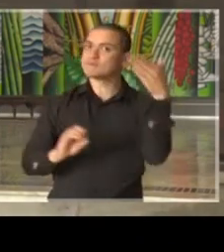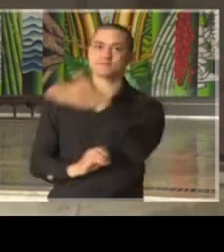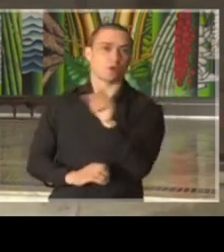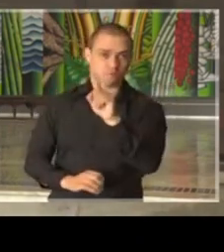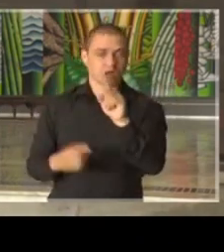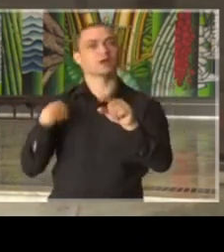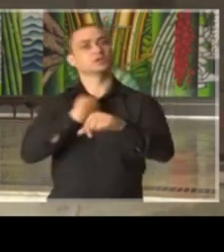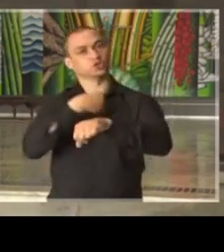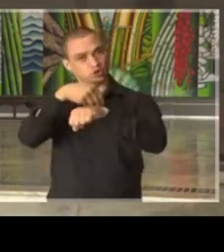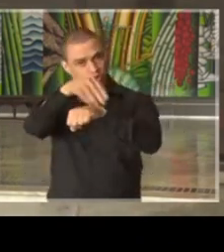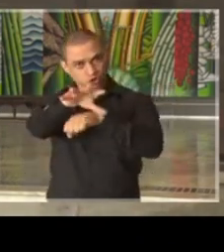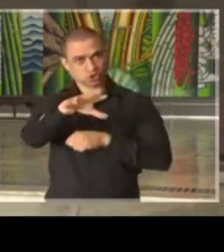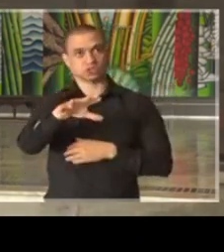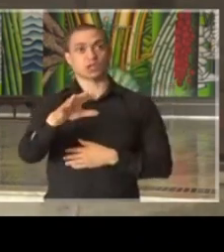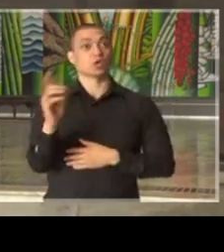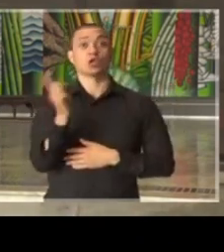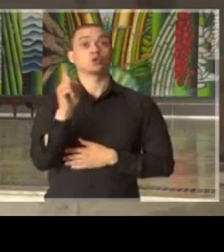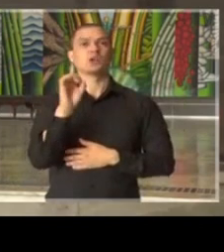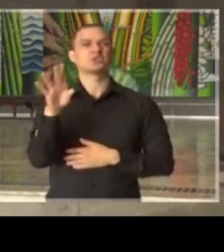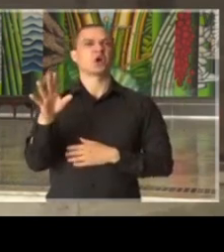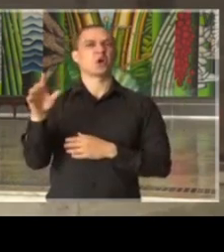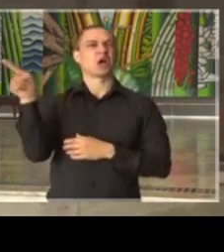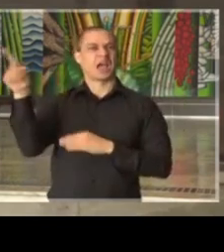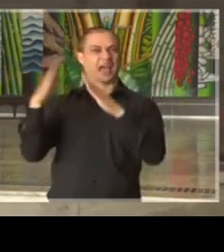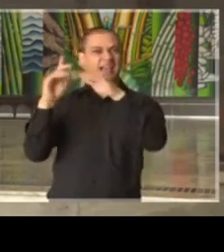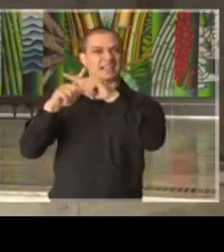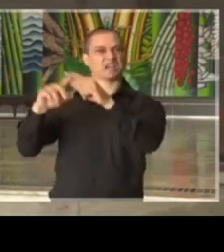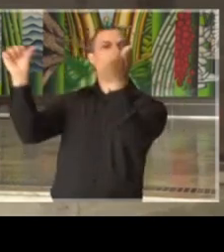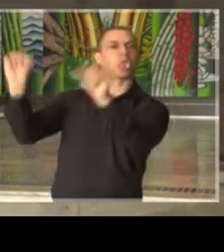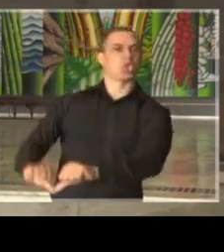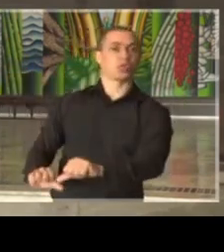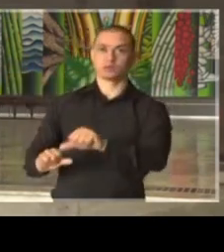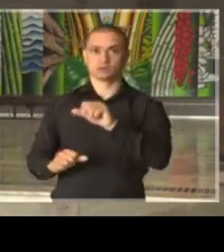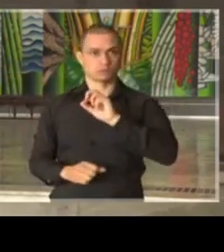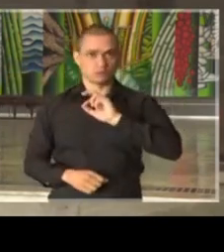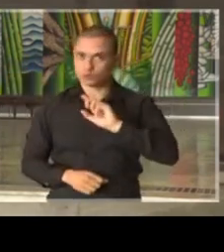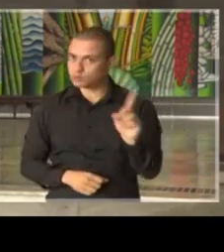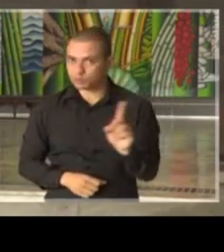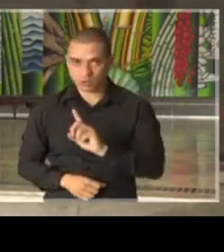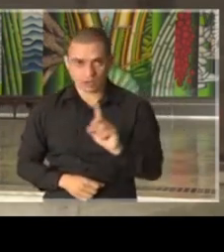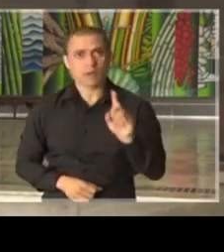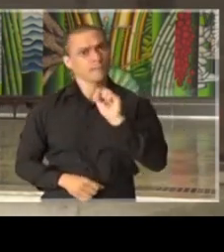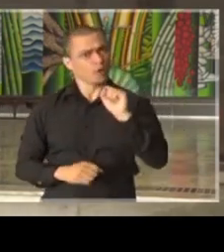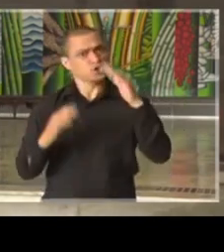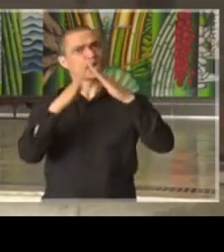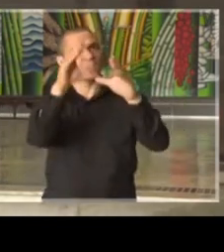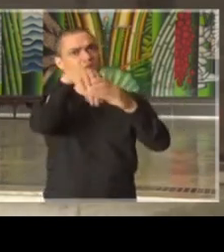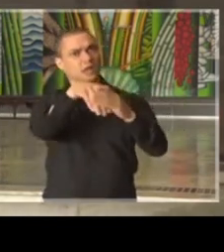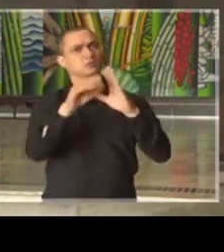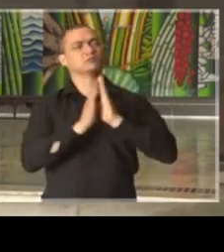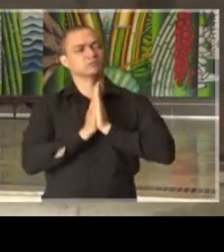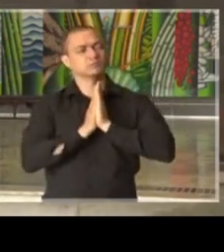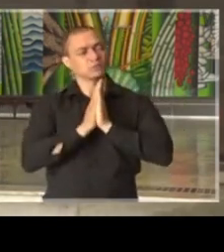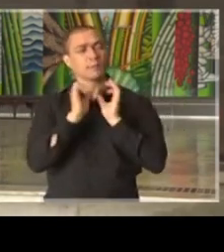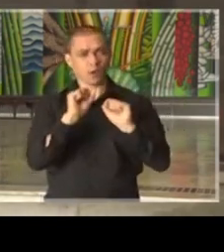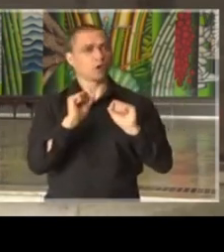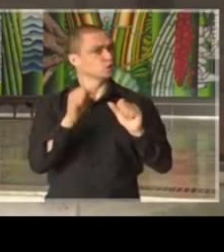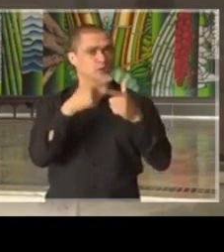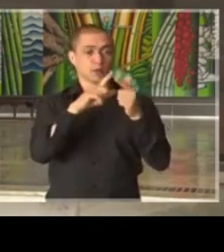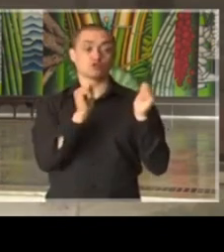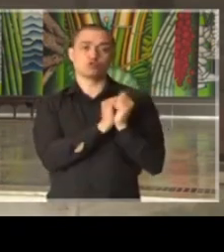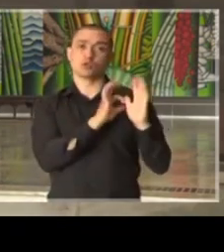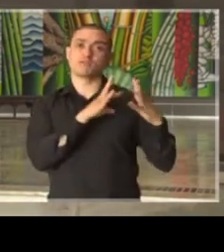recomendação não para desmerecer a oração presencial, mas ela pode ser feita da sua casa, com seus